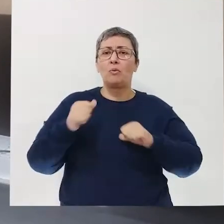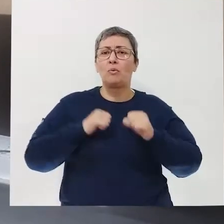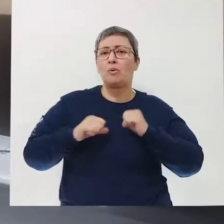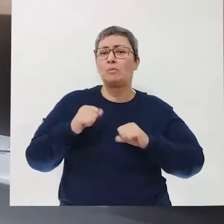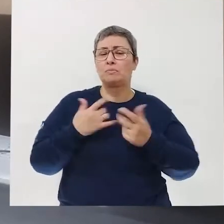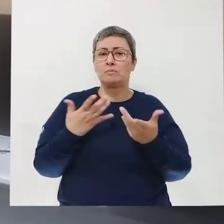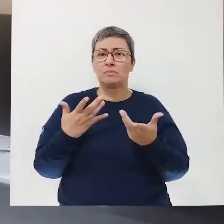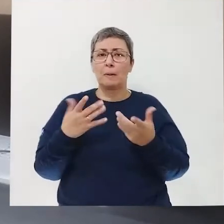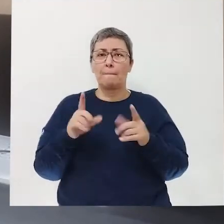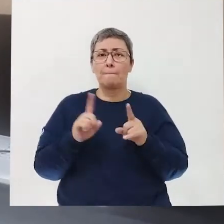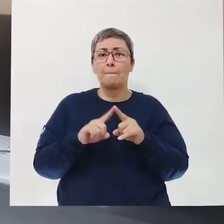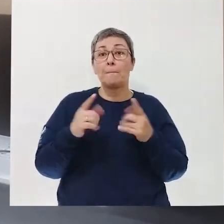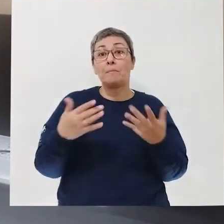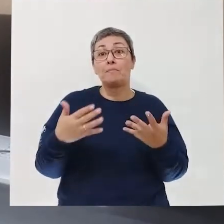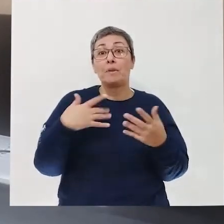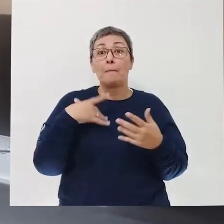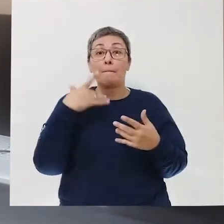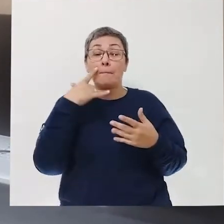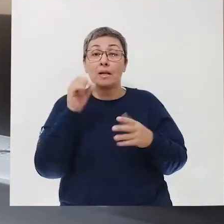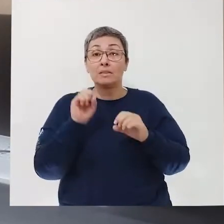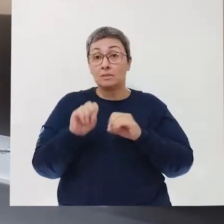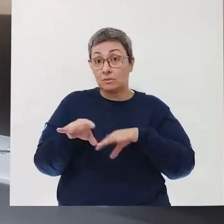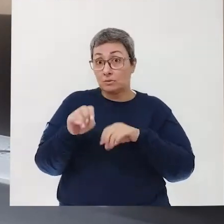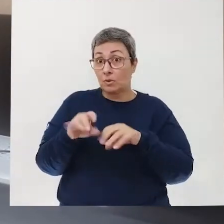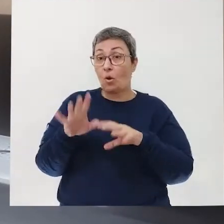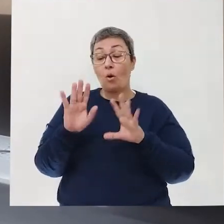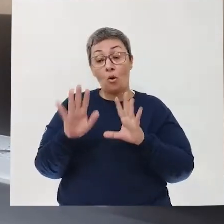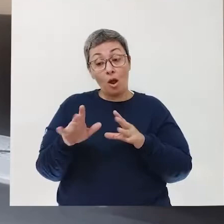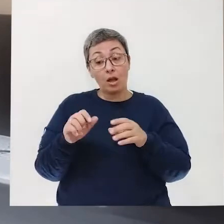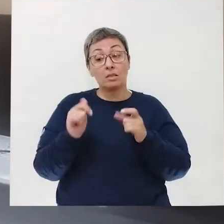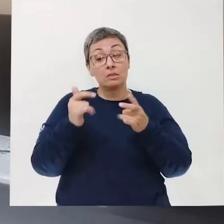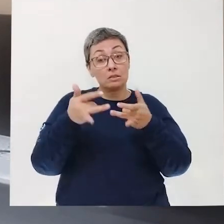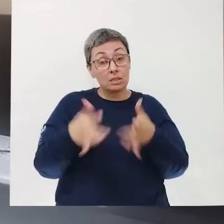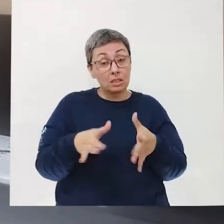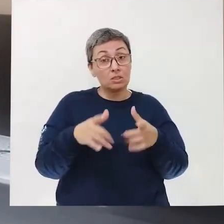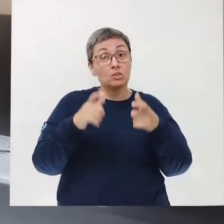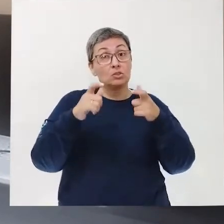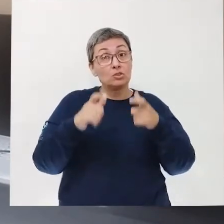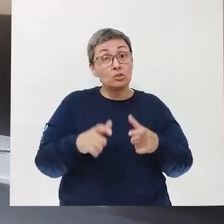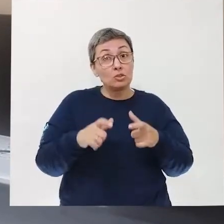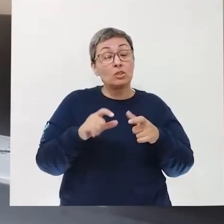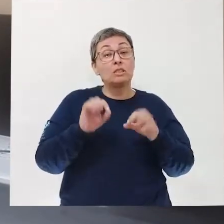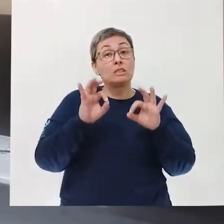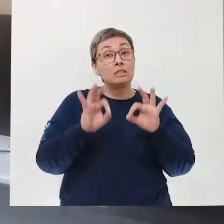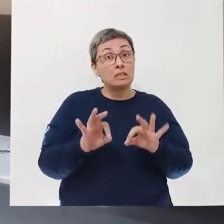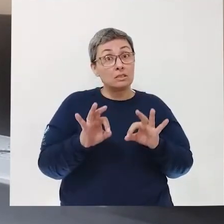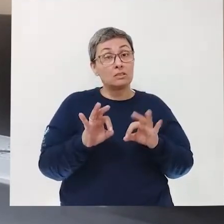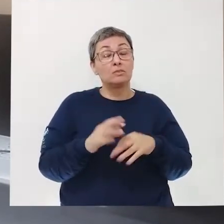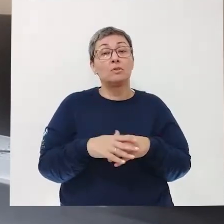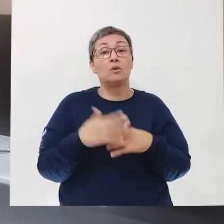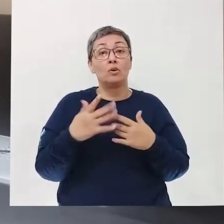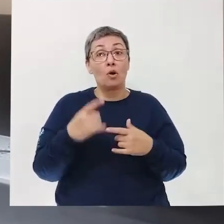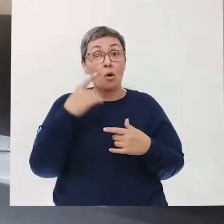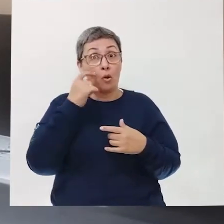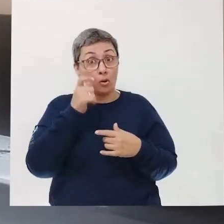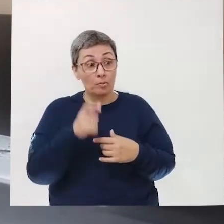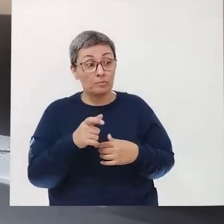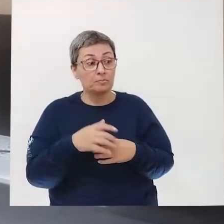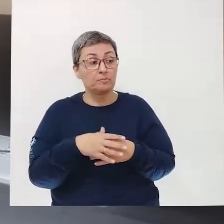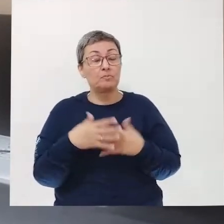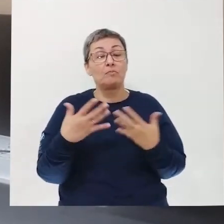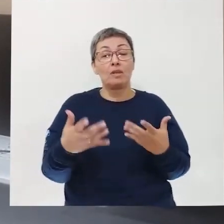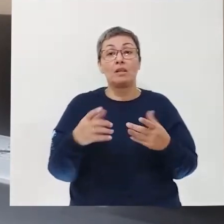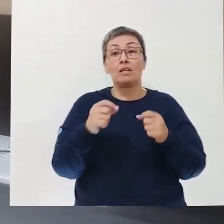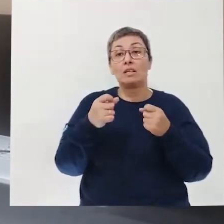ansioso, né, e aí o pai ensina para o filho, olha, jogue no lixo correto, olha que interessante.